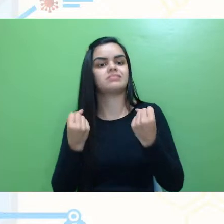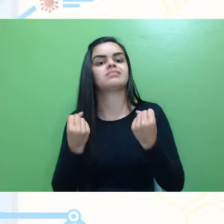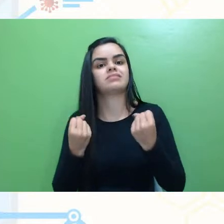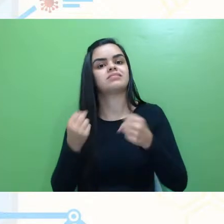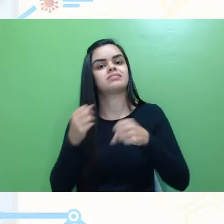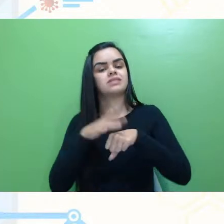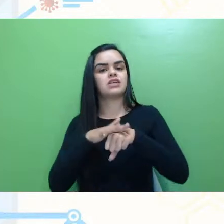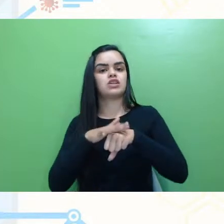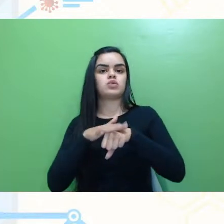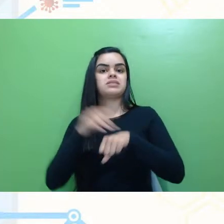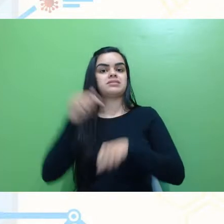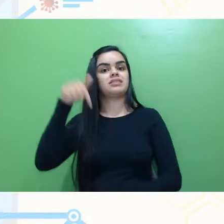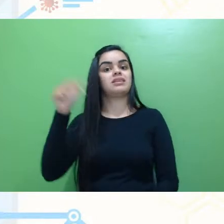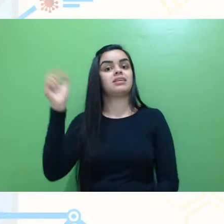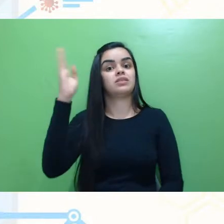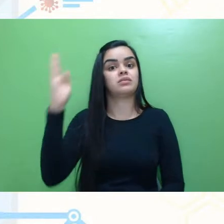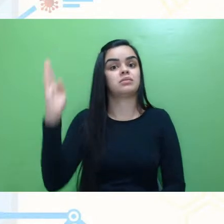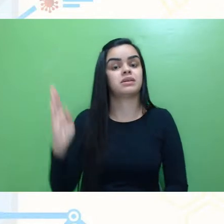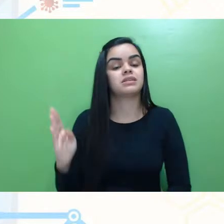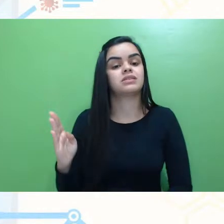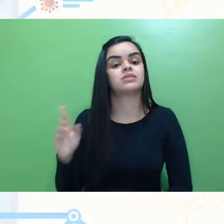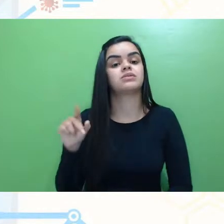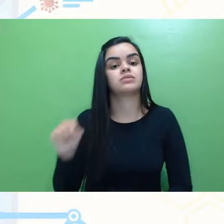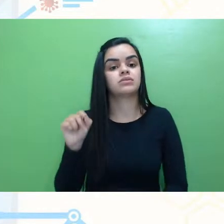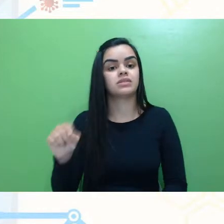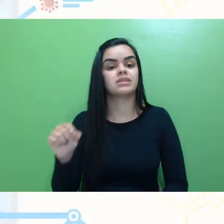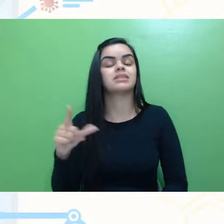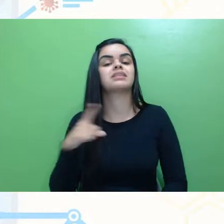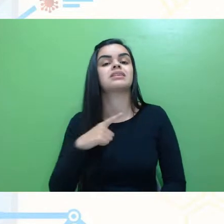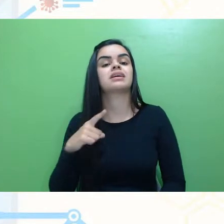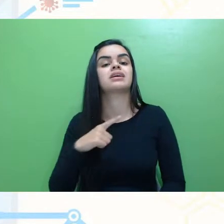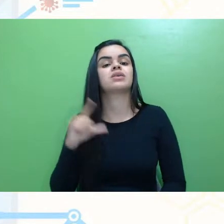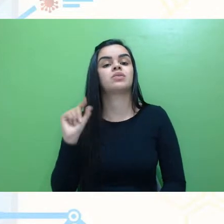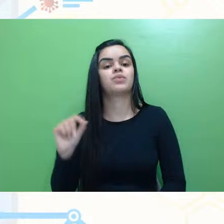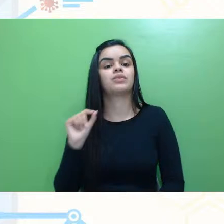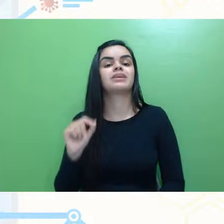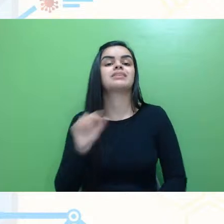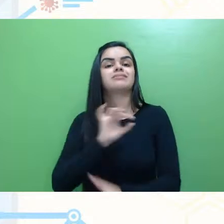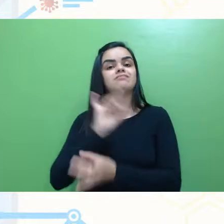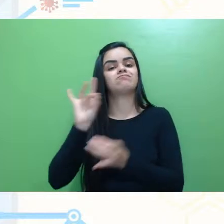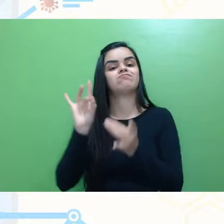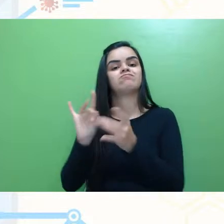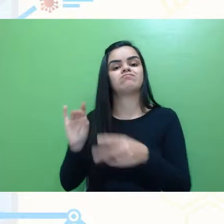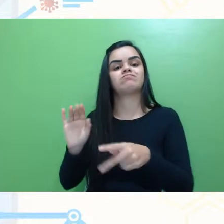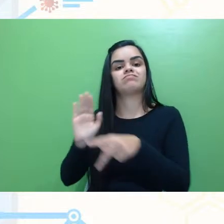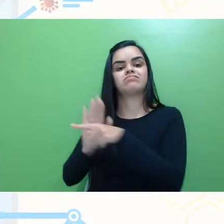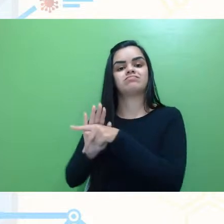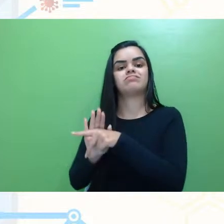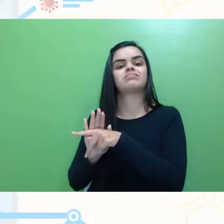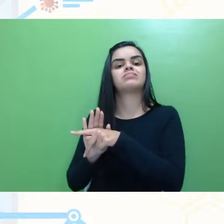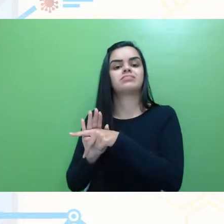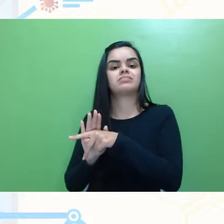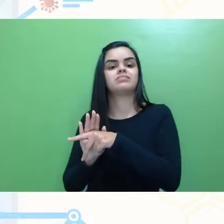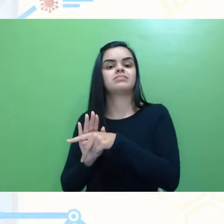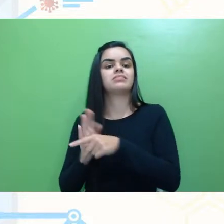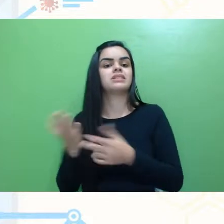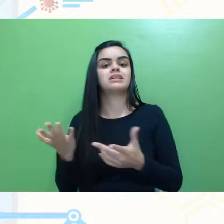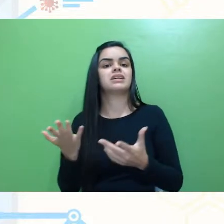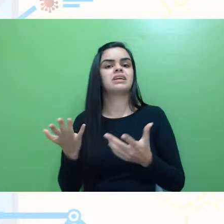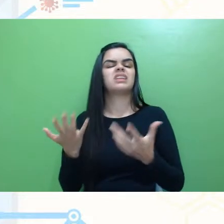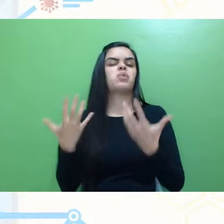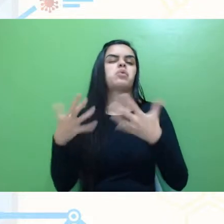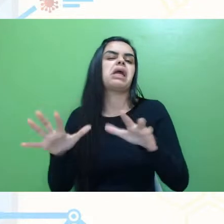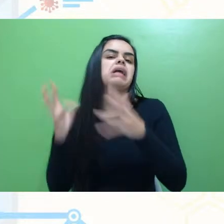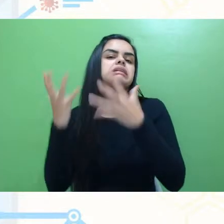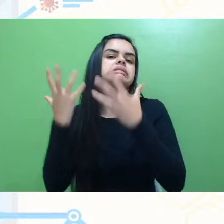doença aqui no Brasil tem um componente bastante específico, né, que é um componente de negação da ciência,